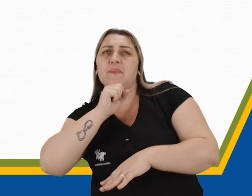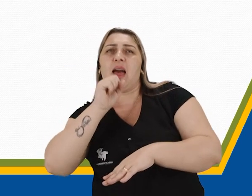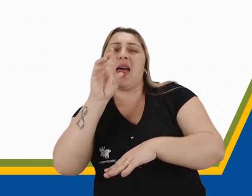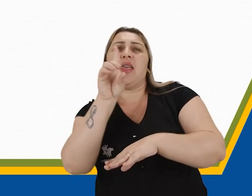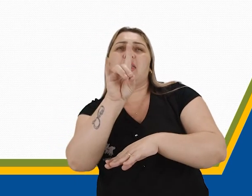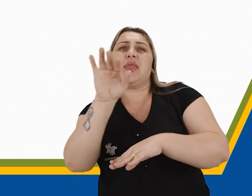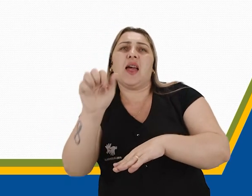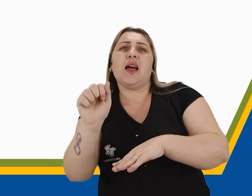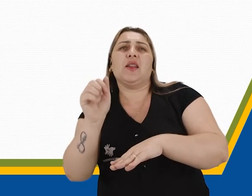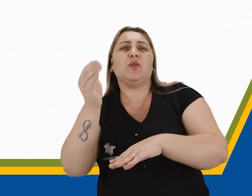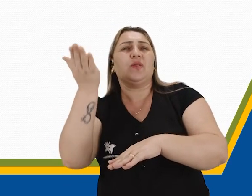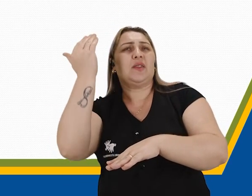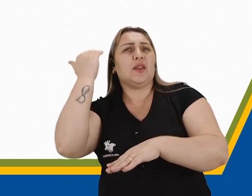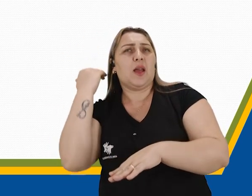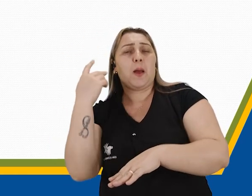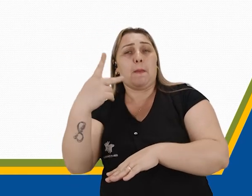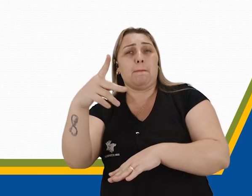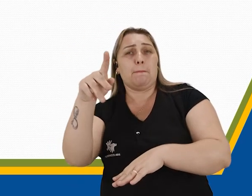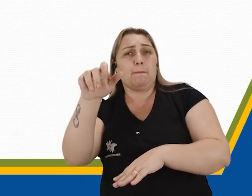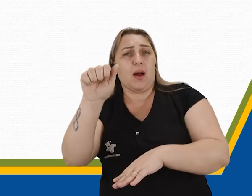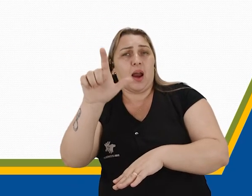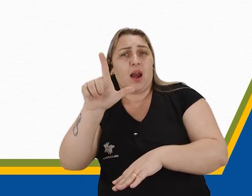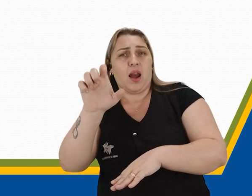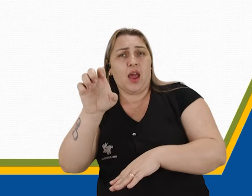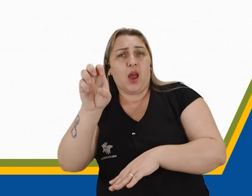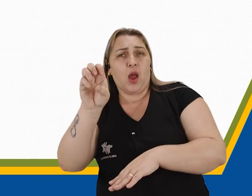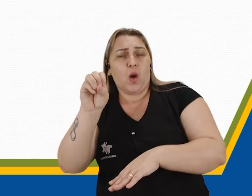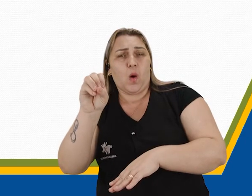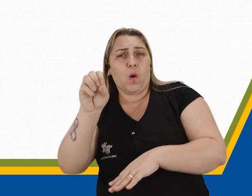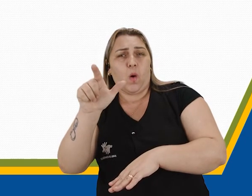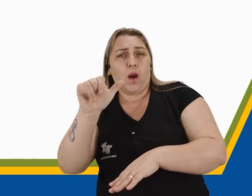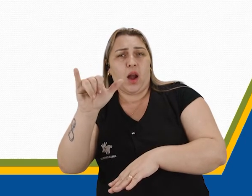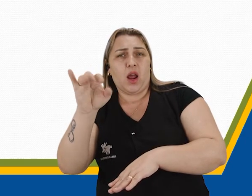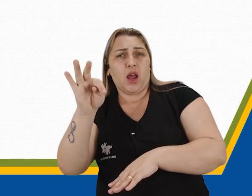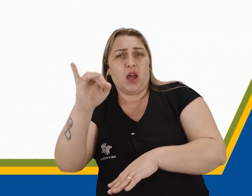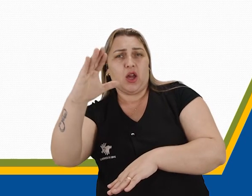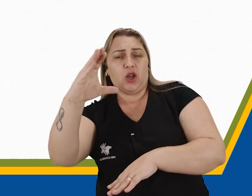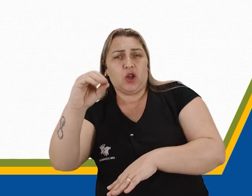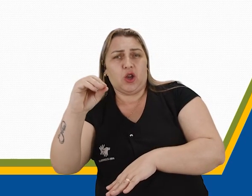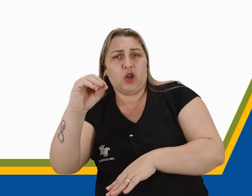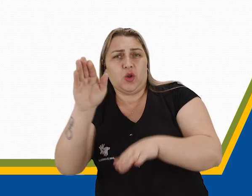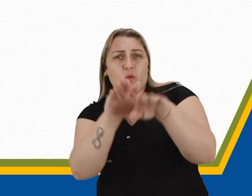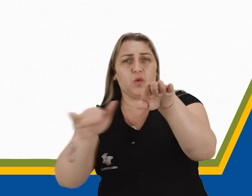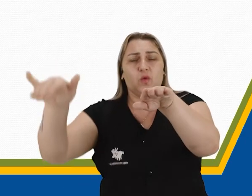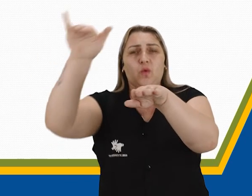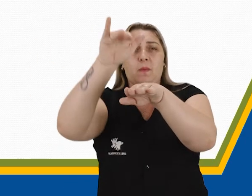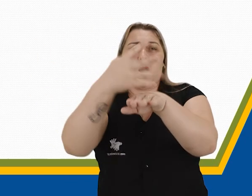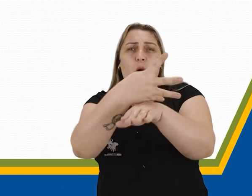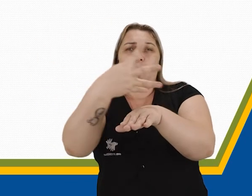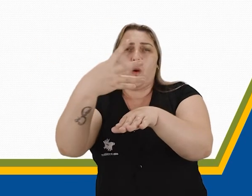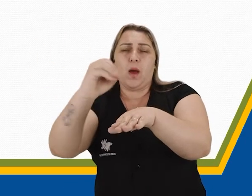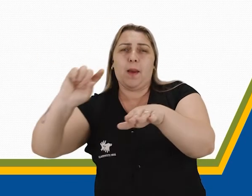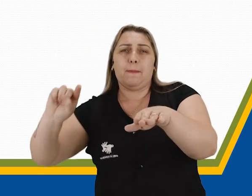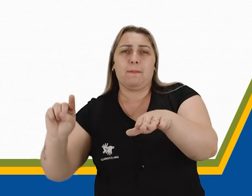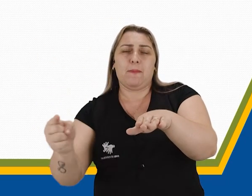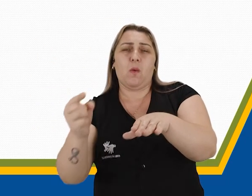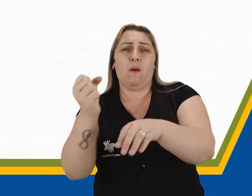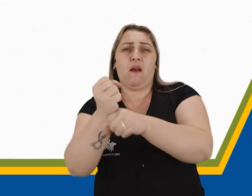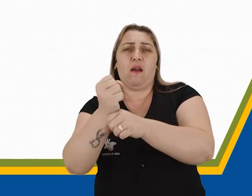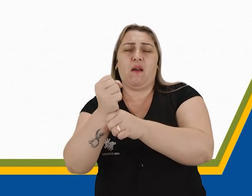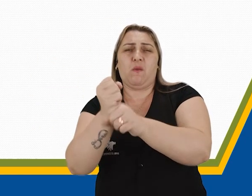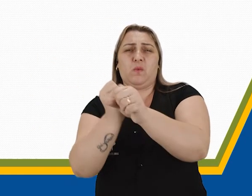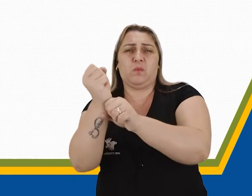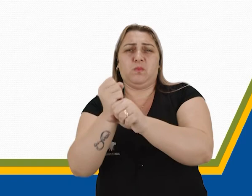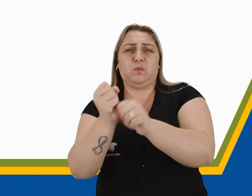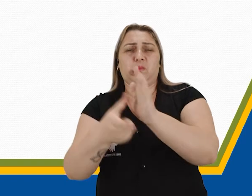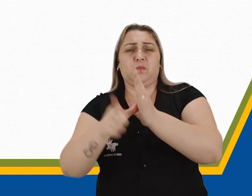período paleolítico superior, 40 mil anos antes de Cristo, gravadas em